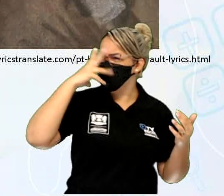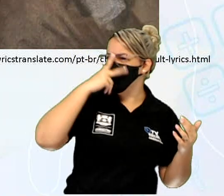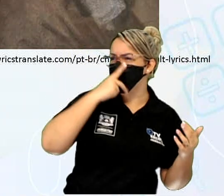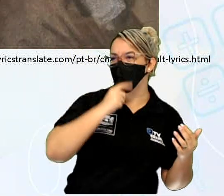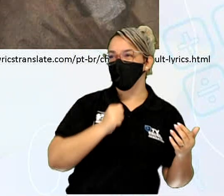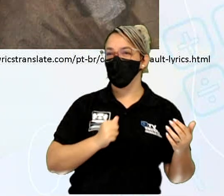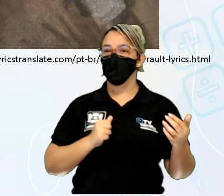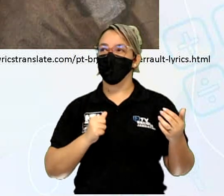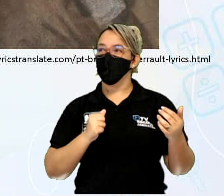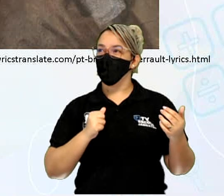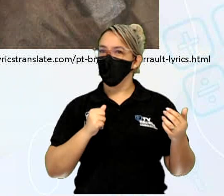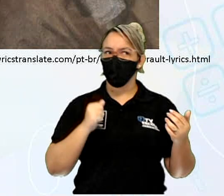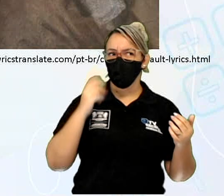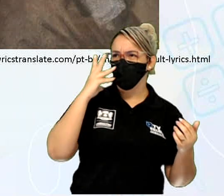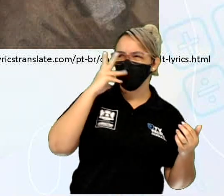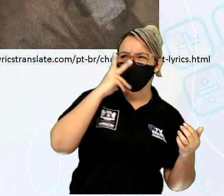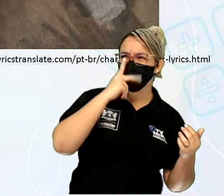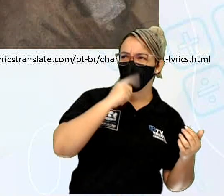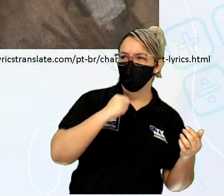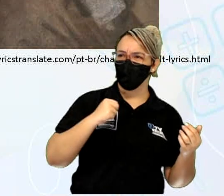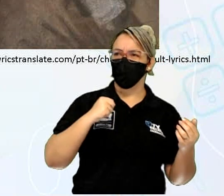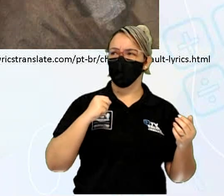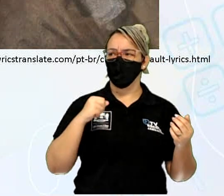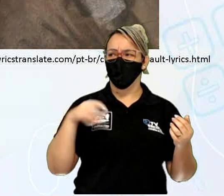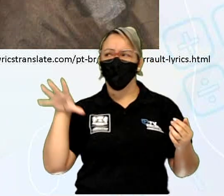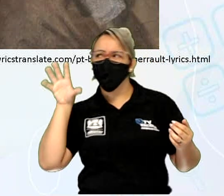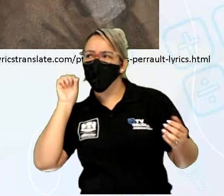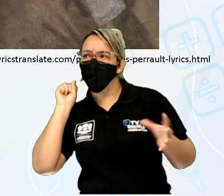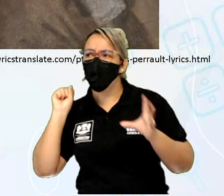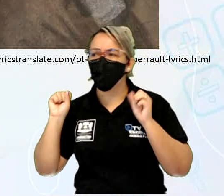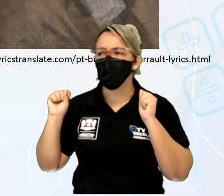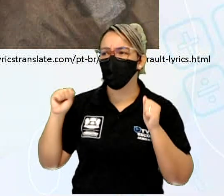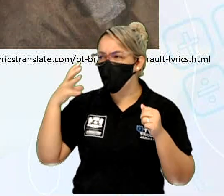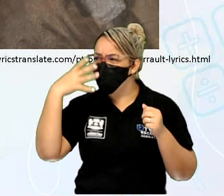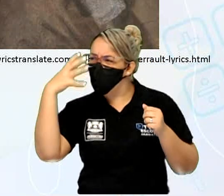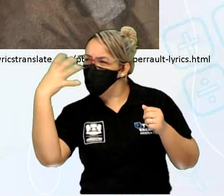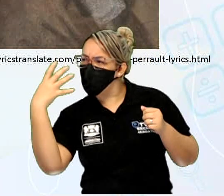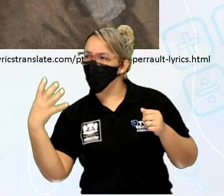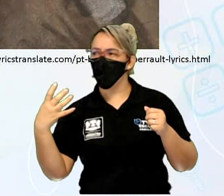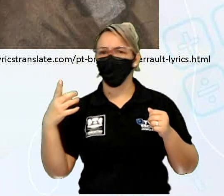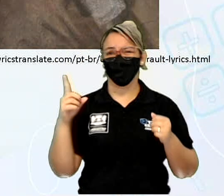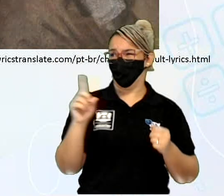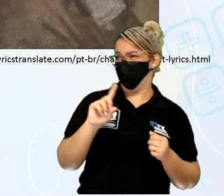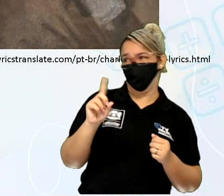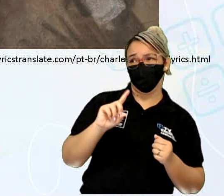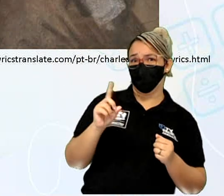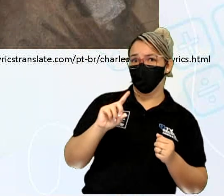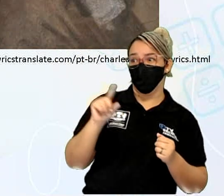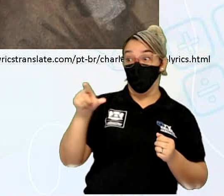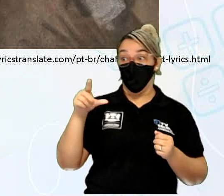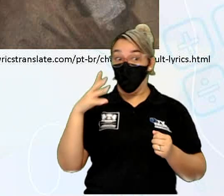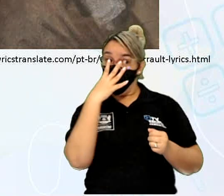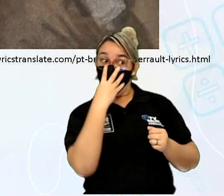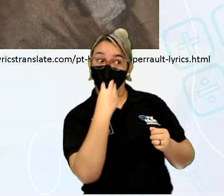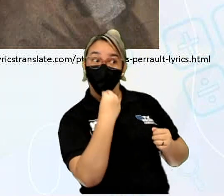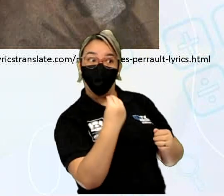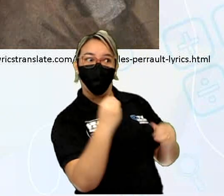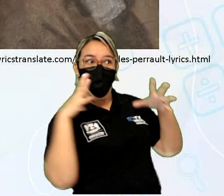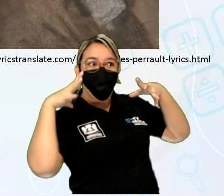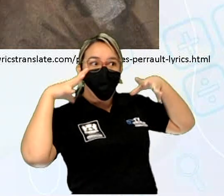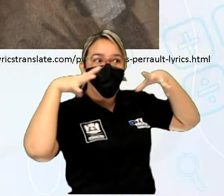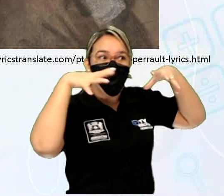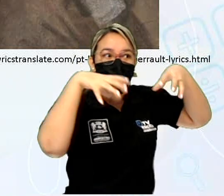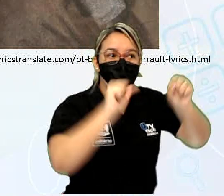fazem, não é surpresa que do lobo virem o jantar.